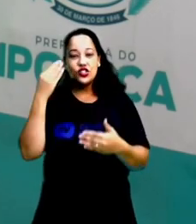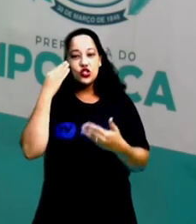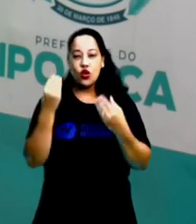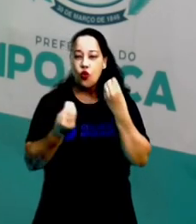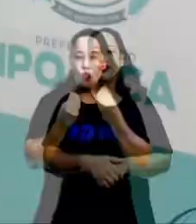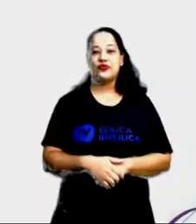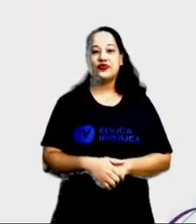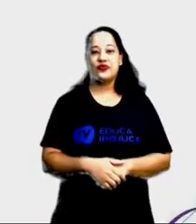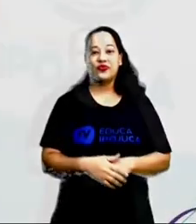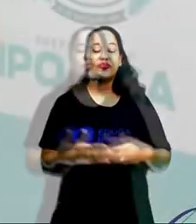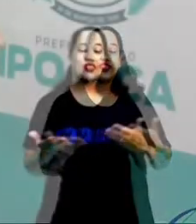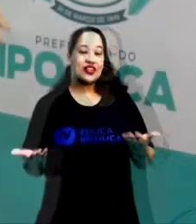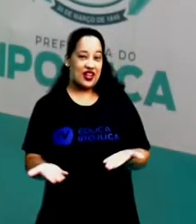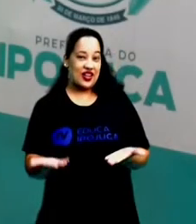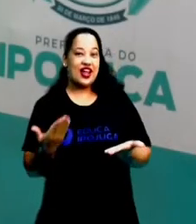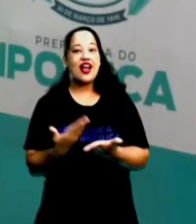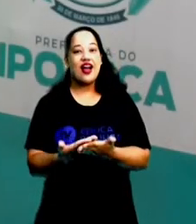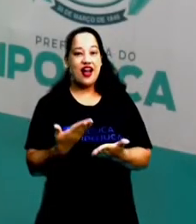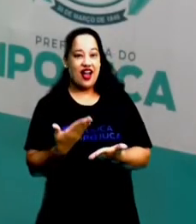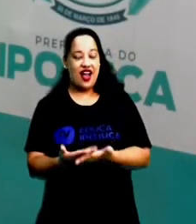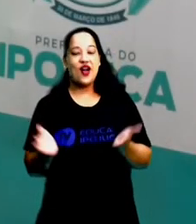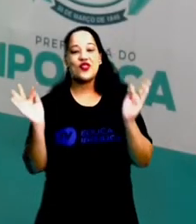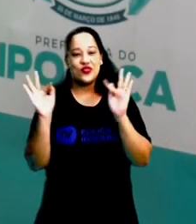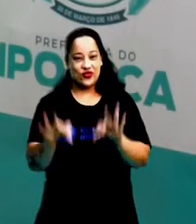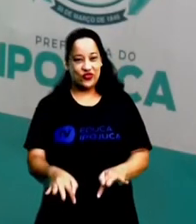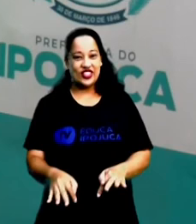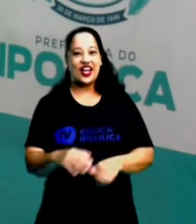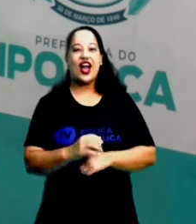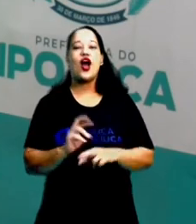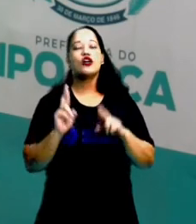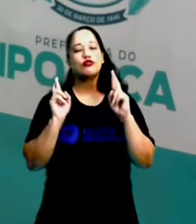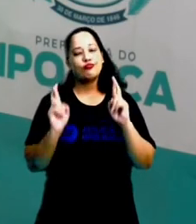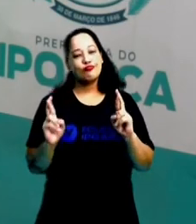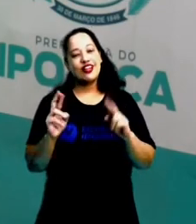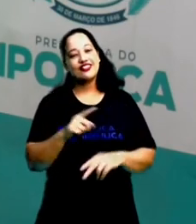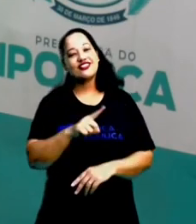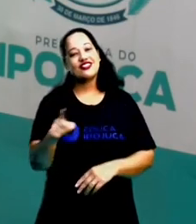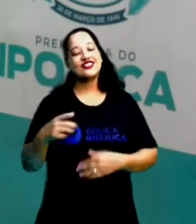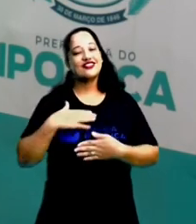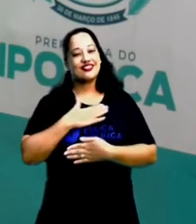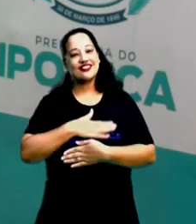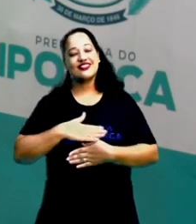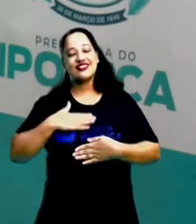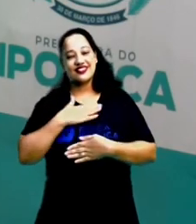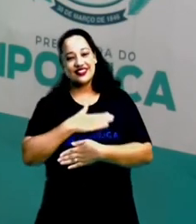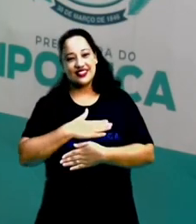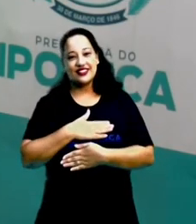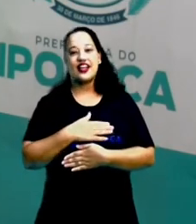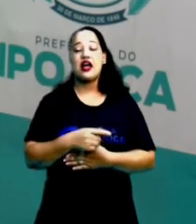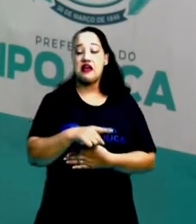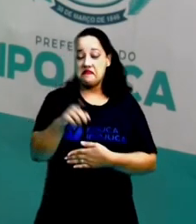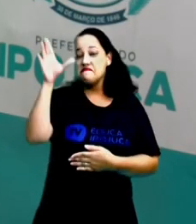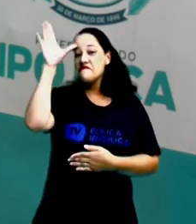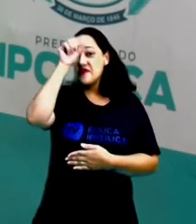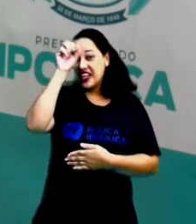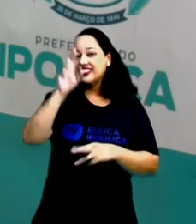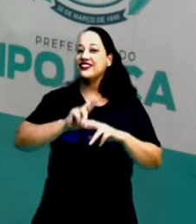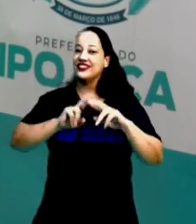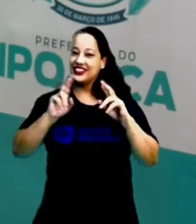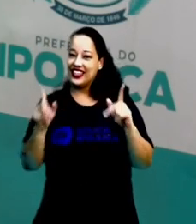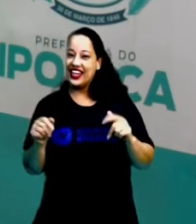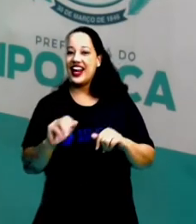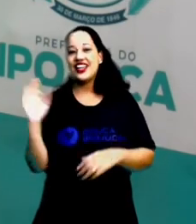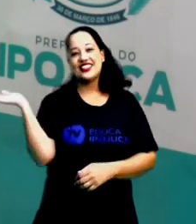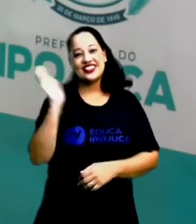rosto. E a nossa aula está chegando ao final. Espero que vocês tenham gostado e aprendido sobre as diferenças.